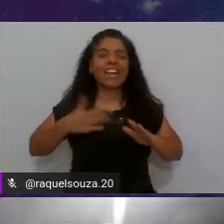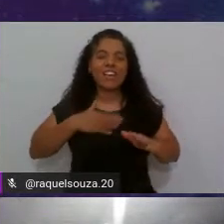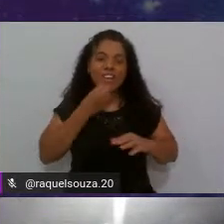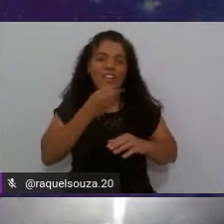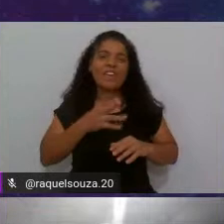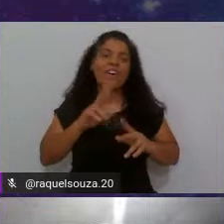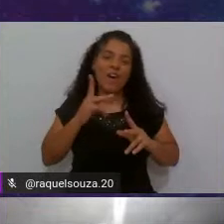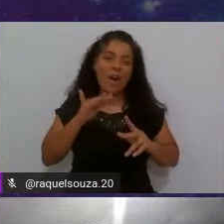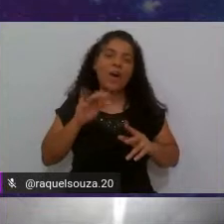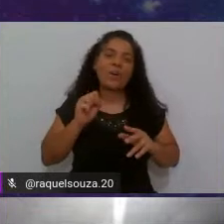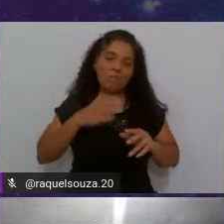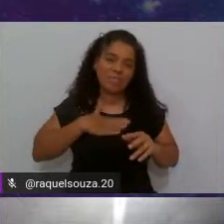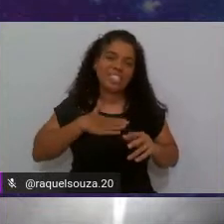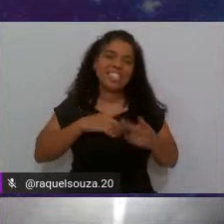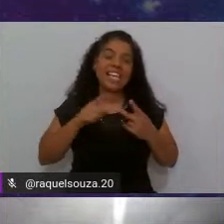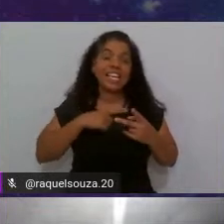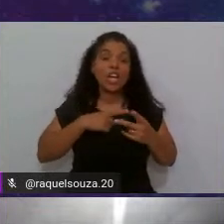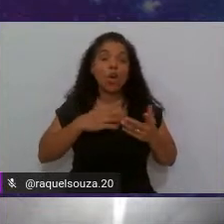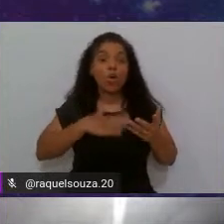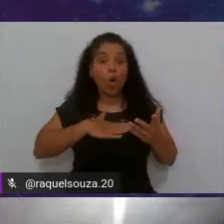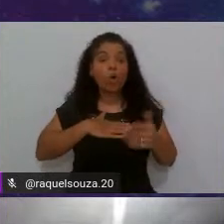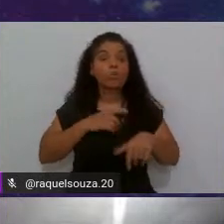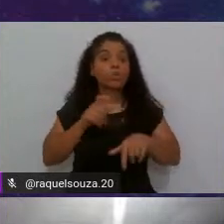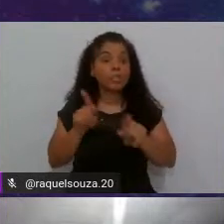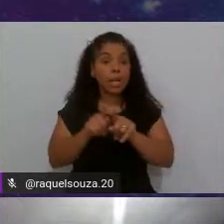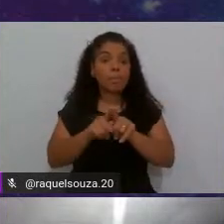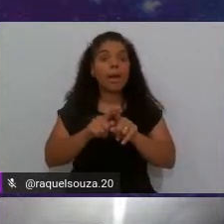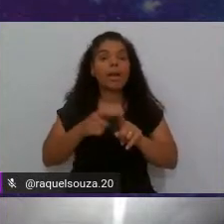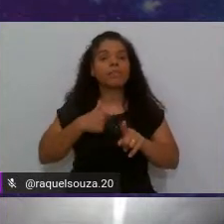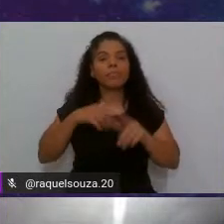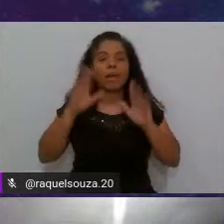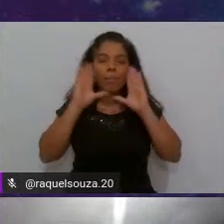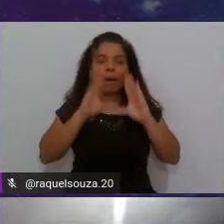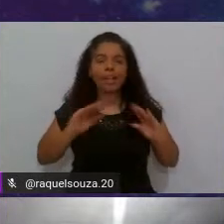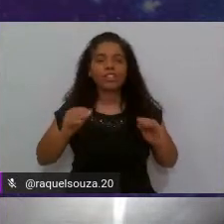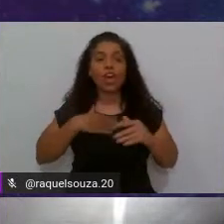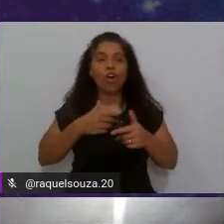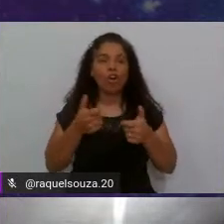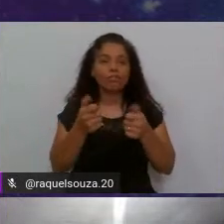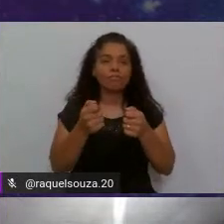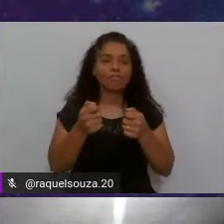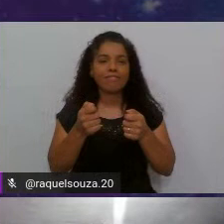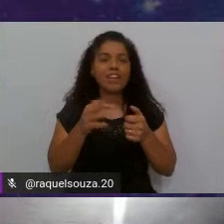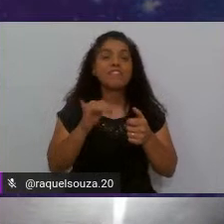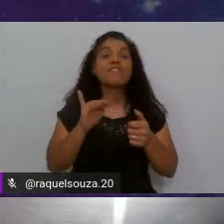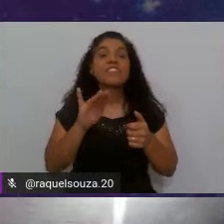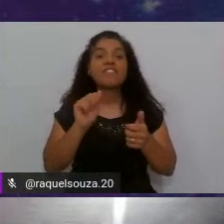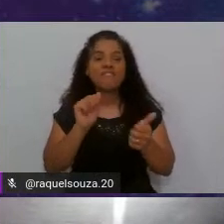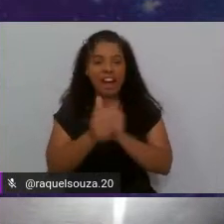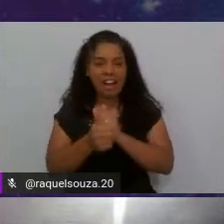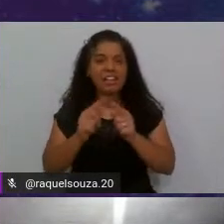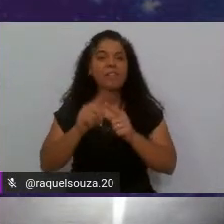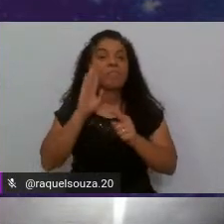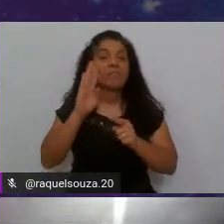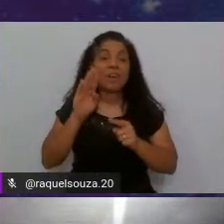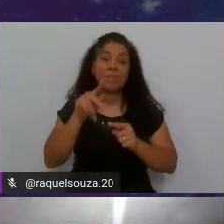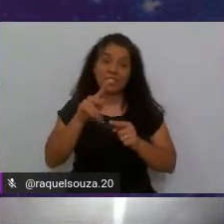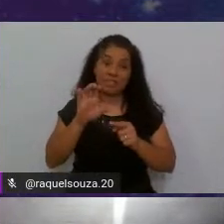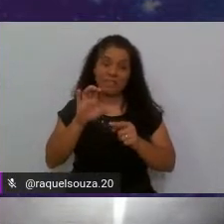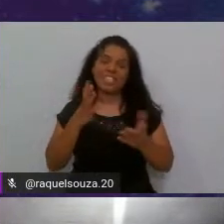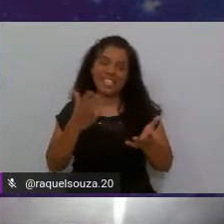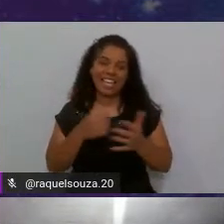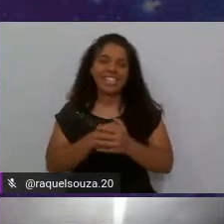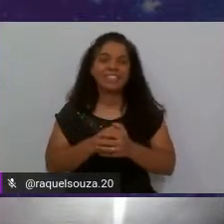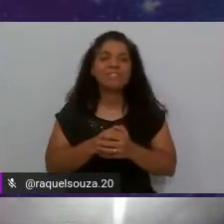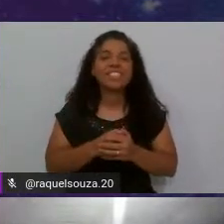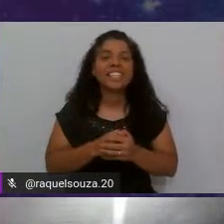gosto muito dos meus tempos de para relaxar jogar um FIFA principalmente no PC né e